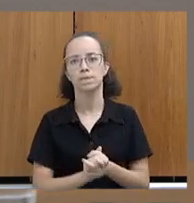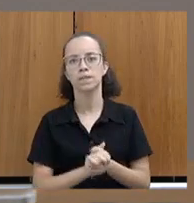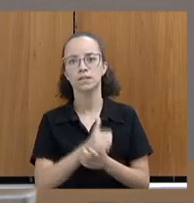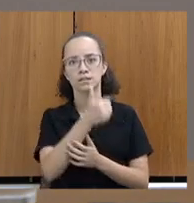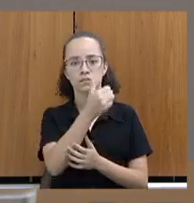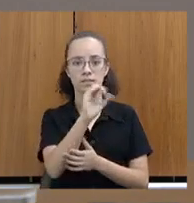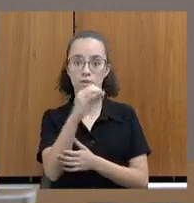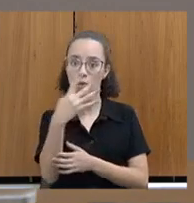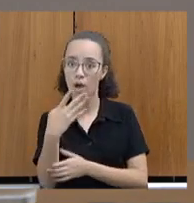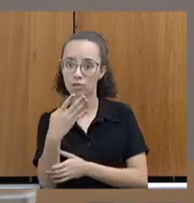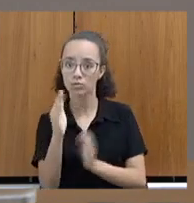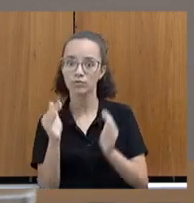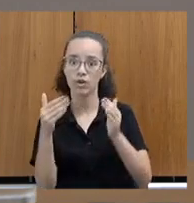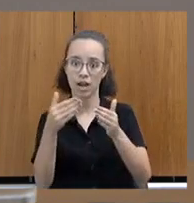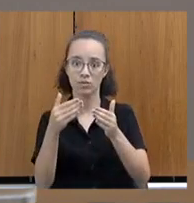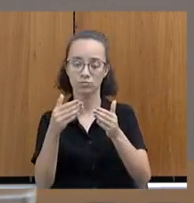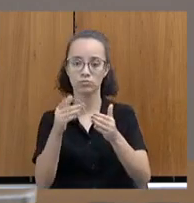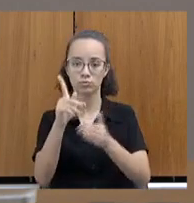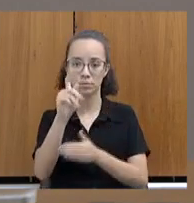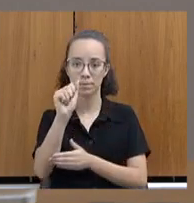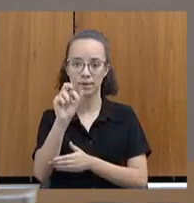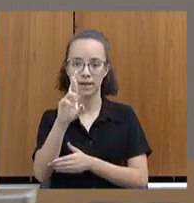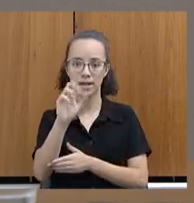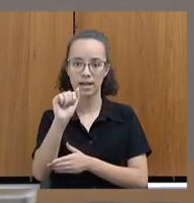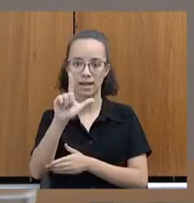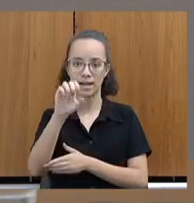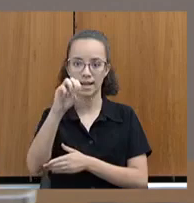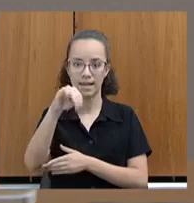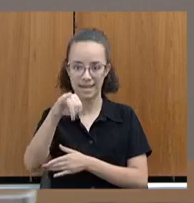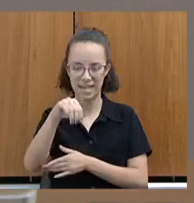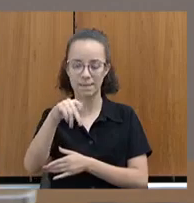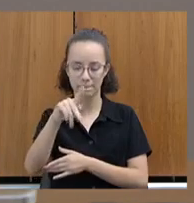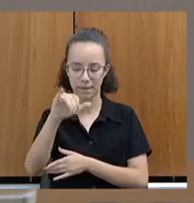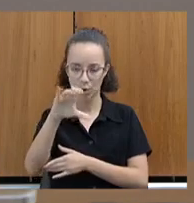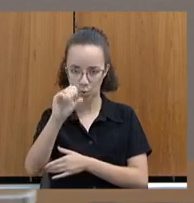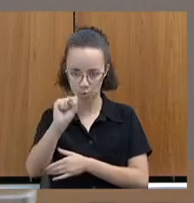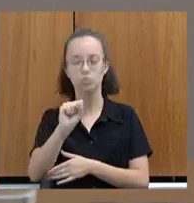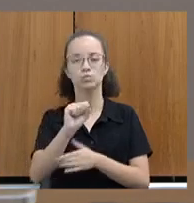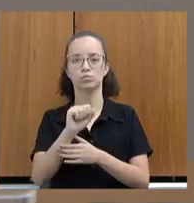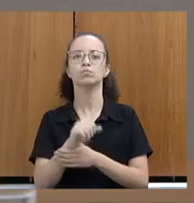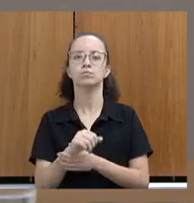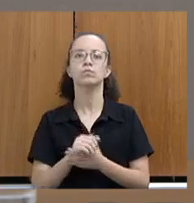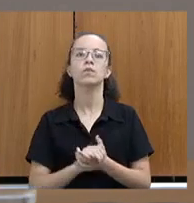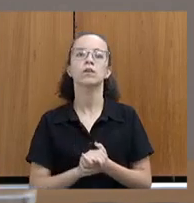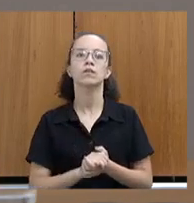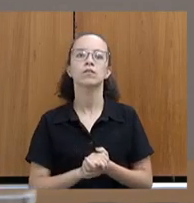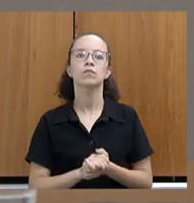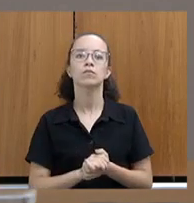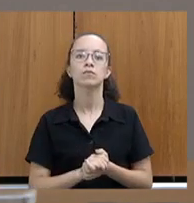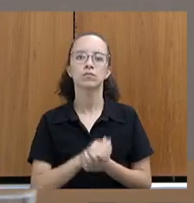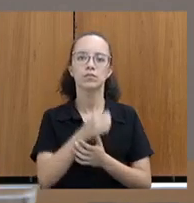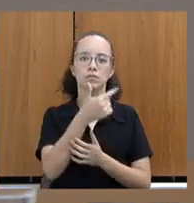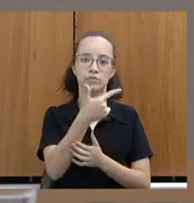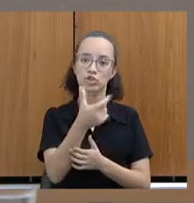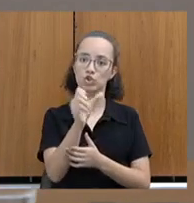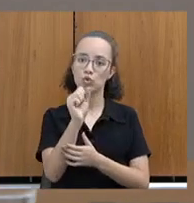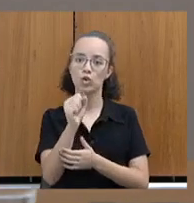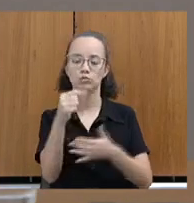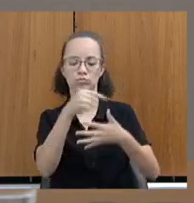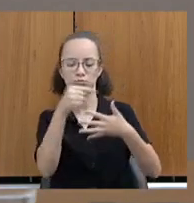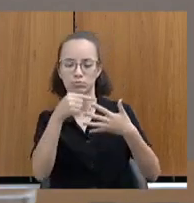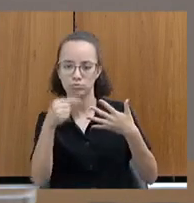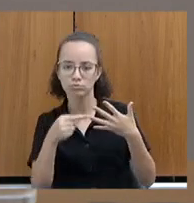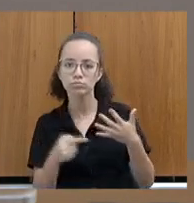104 é paralímpico. Mais de 1,7 milhão de previstos e fomenta 28 modalidades.